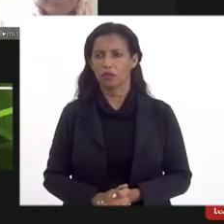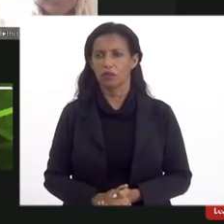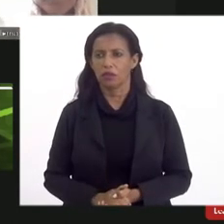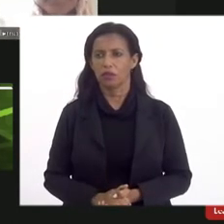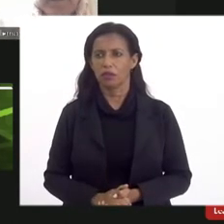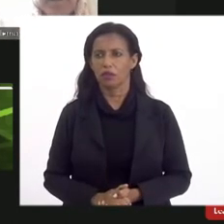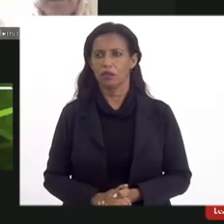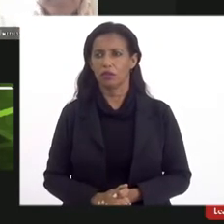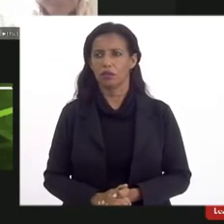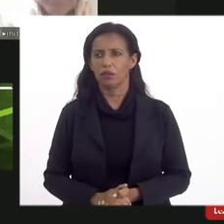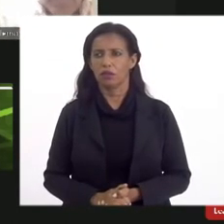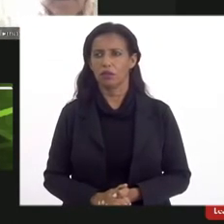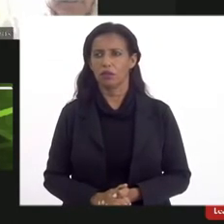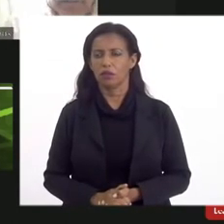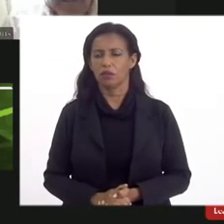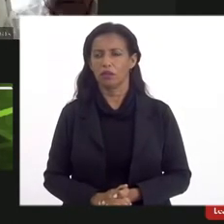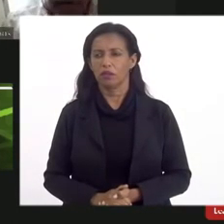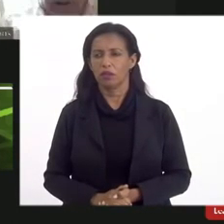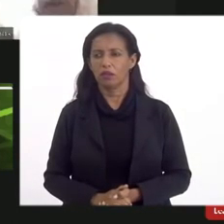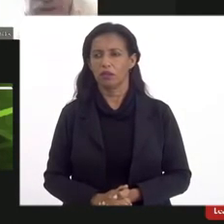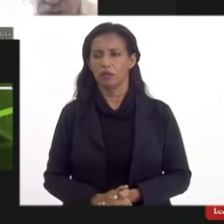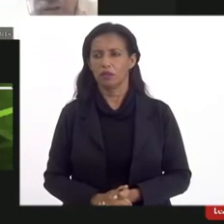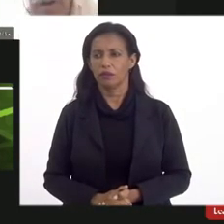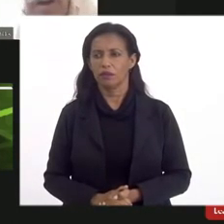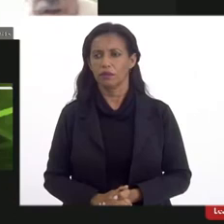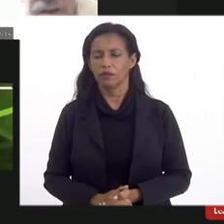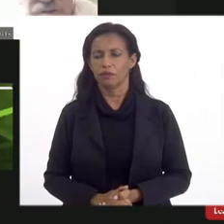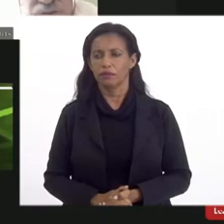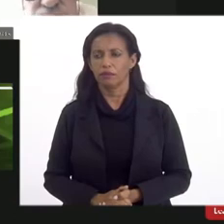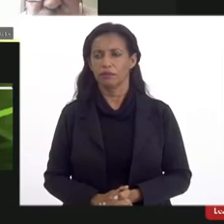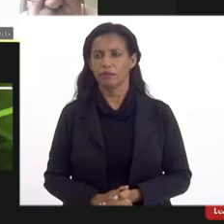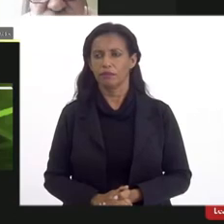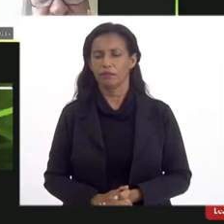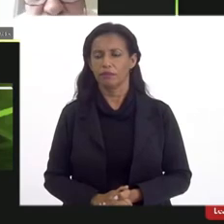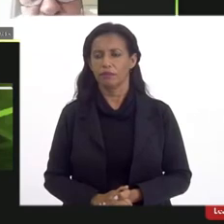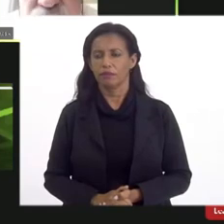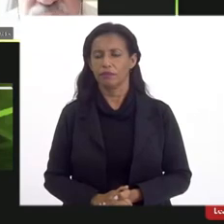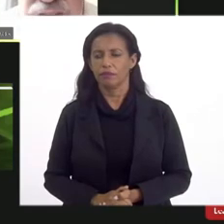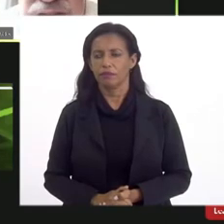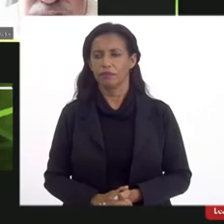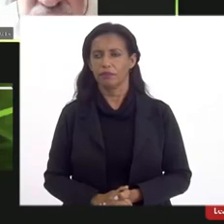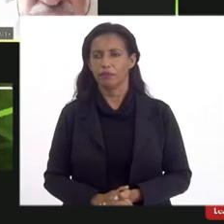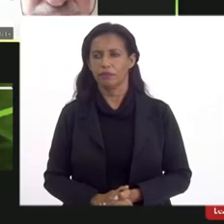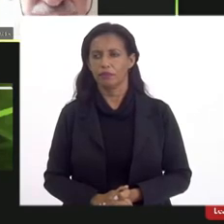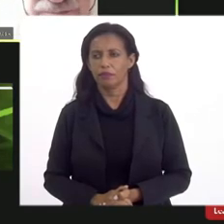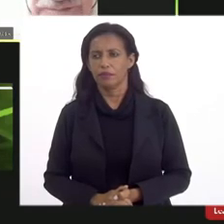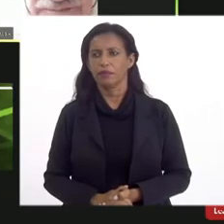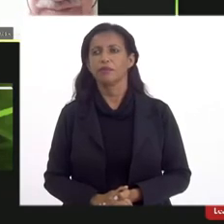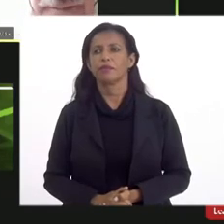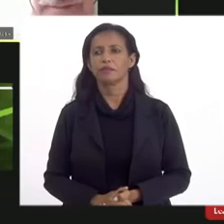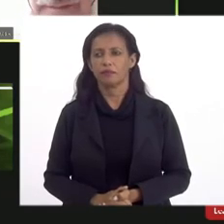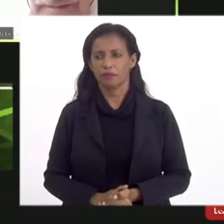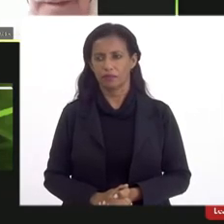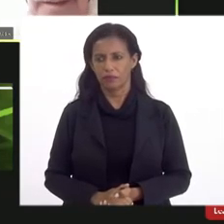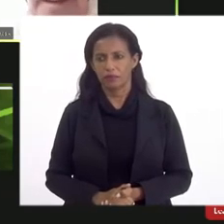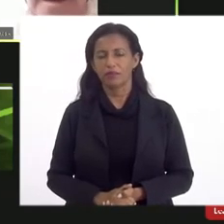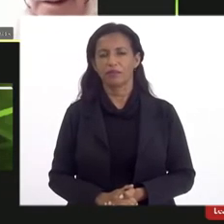por favor pode fazer eu usar a palavra pode alô alô estão me ouvindo